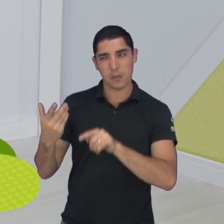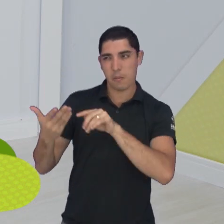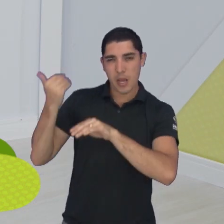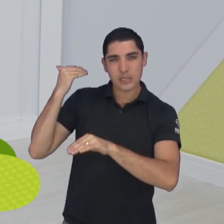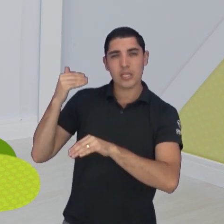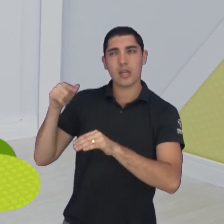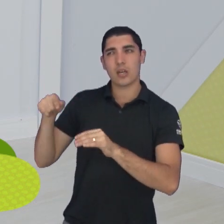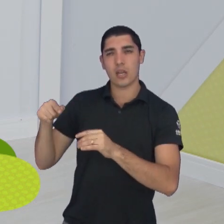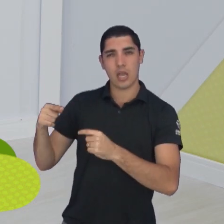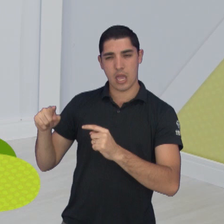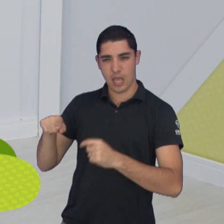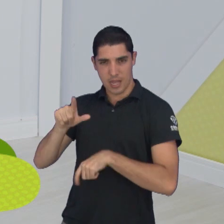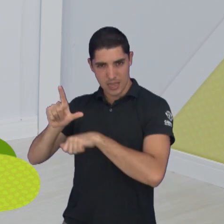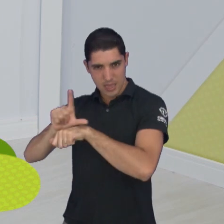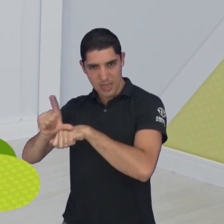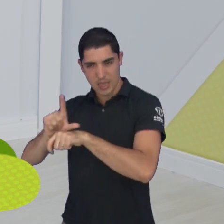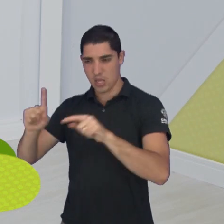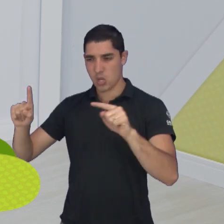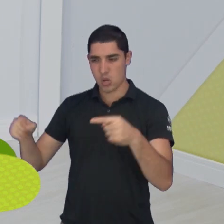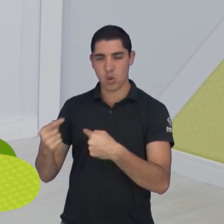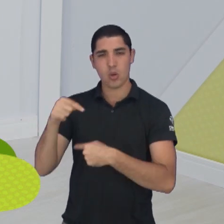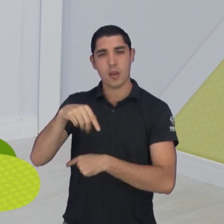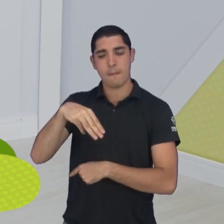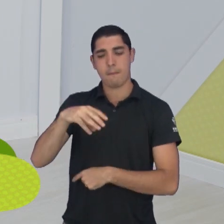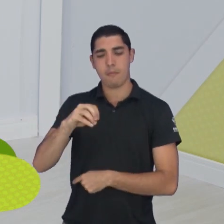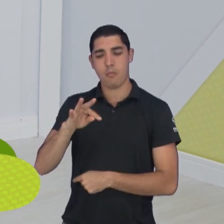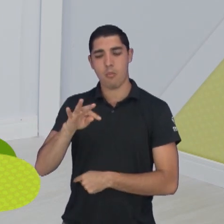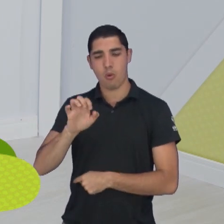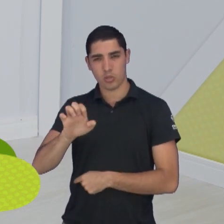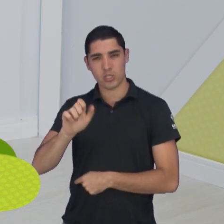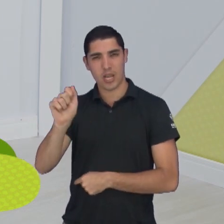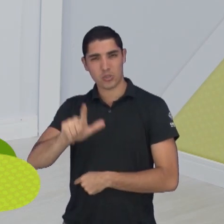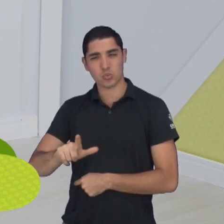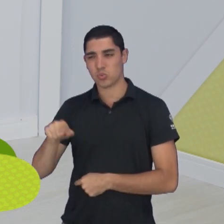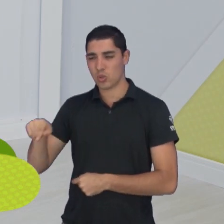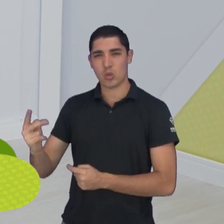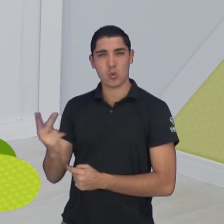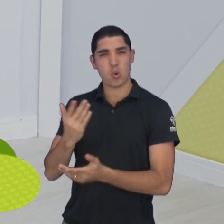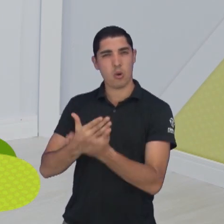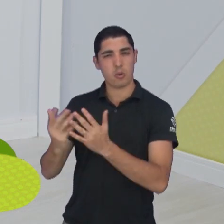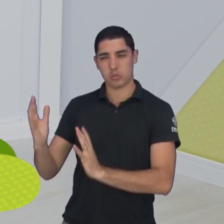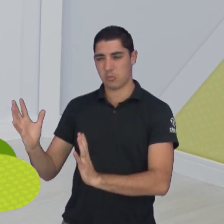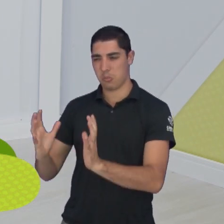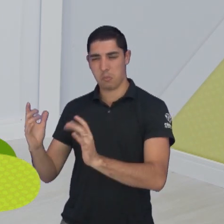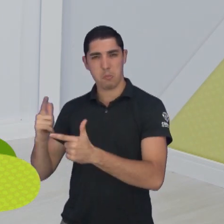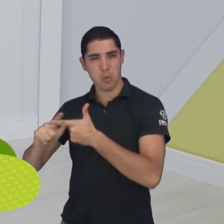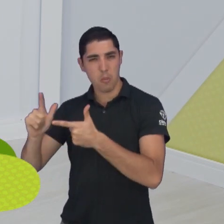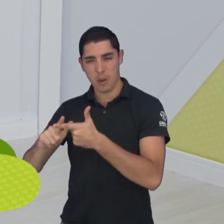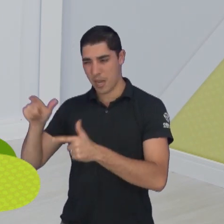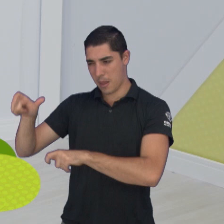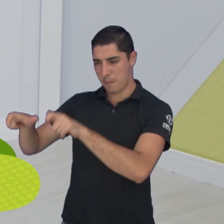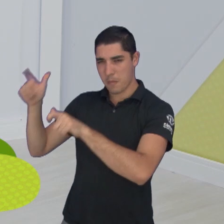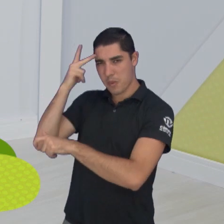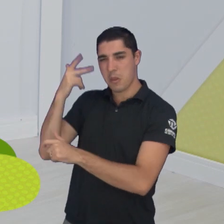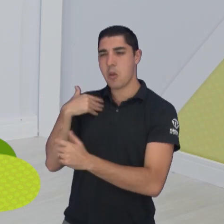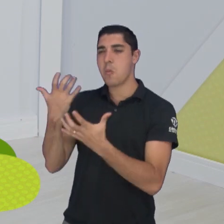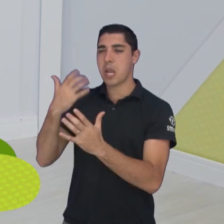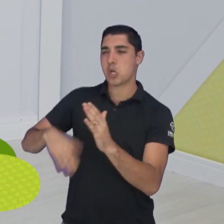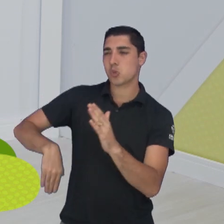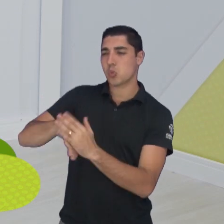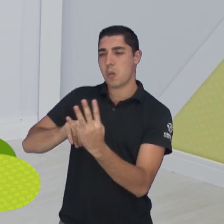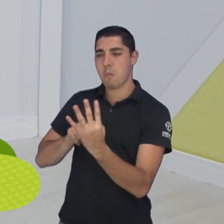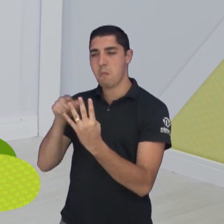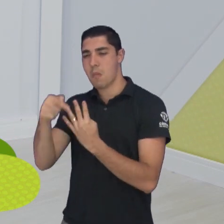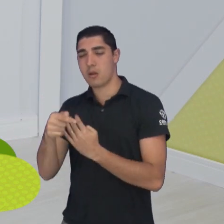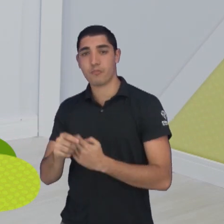equipe do Monte Azul. Enfim, está meio bagunçado por lá. E a imprensa lá de Linense já considerava que